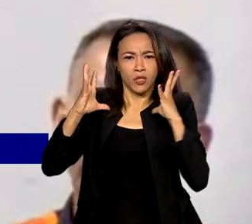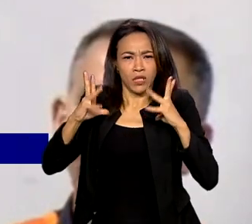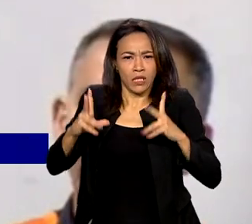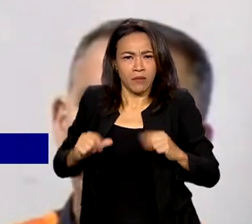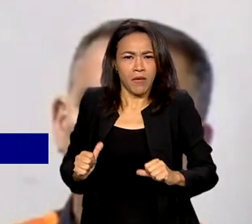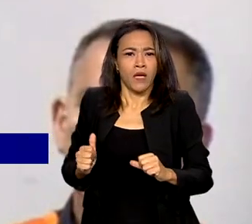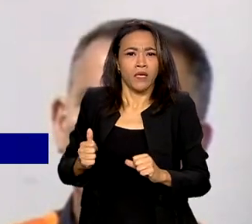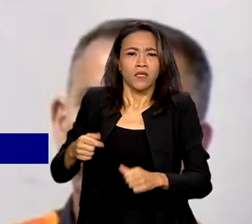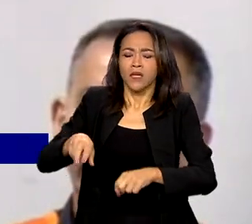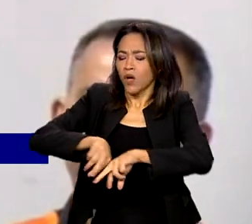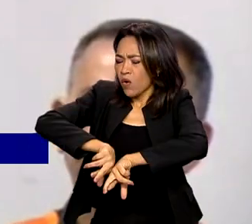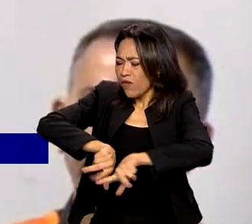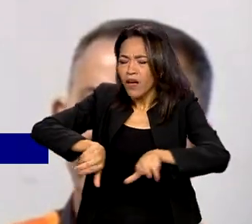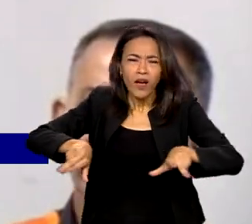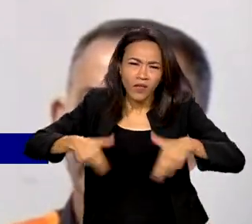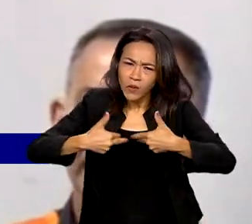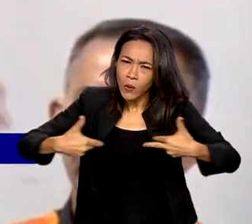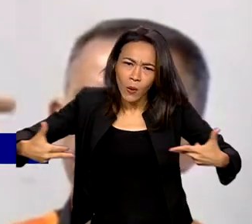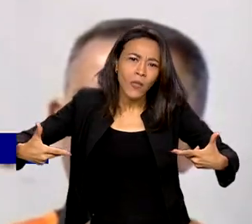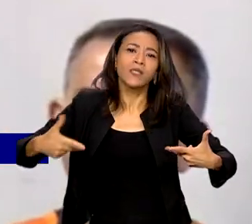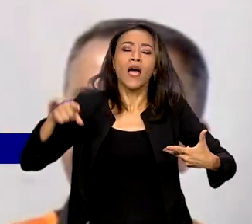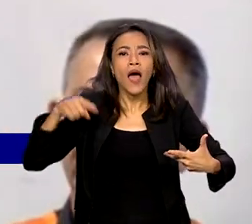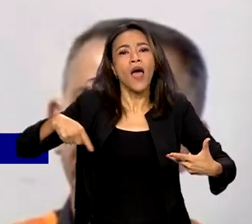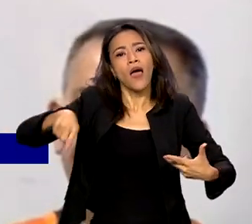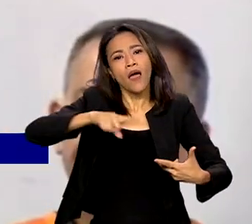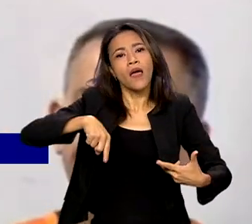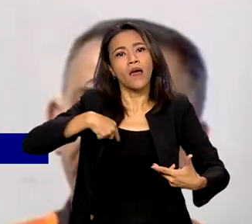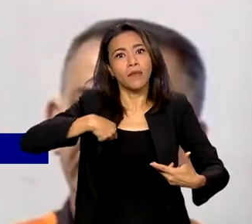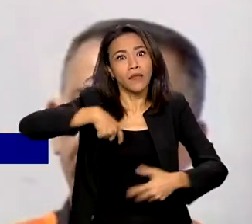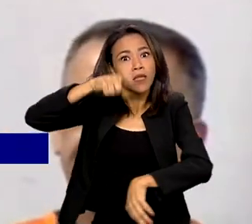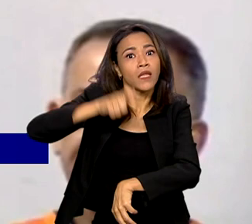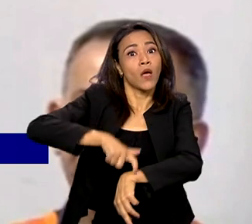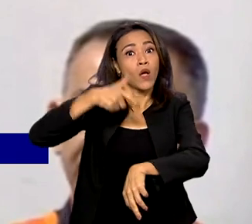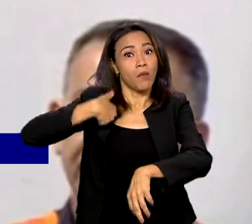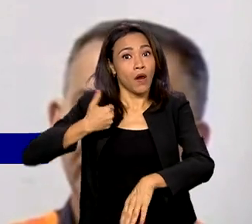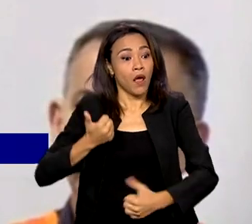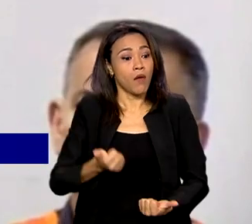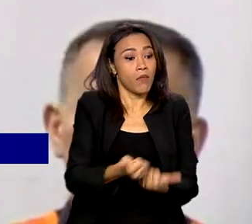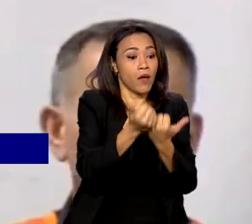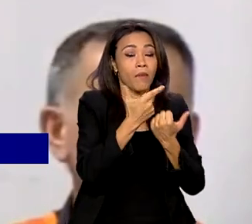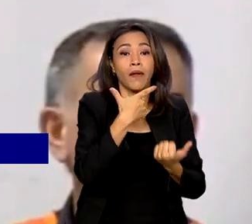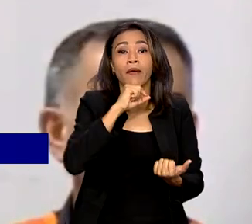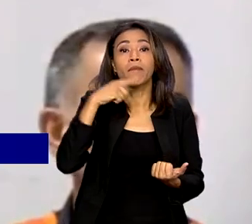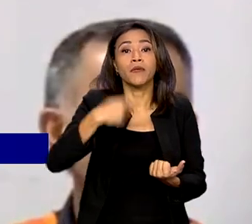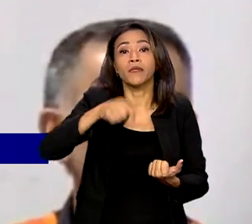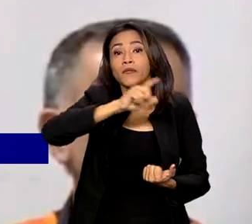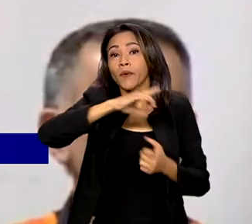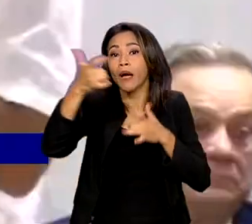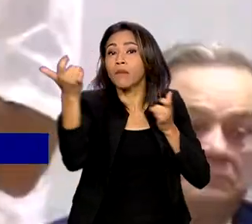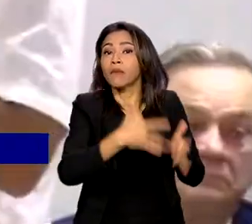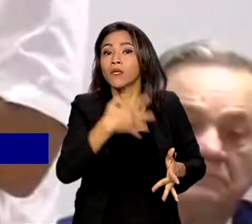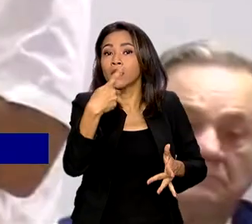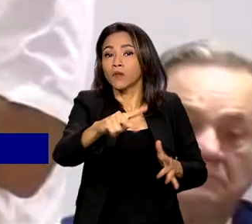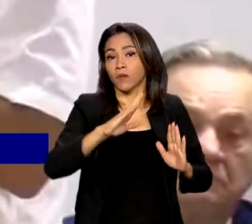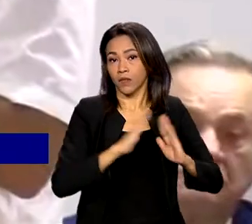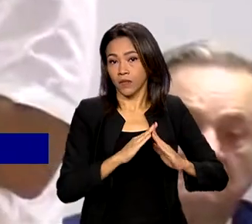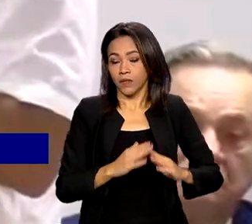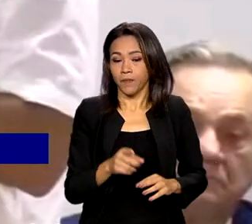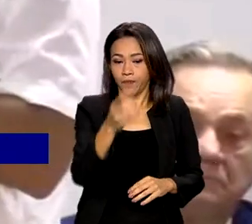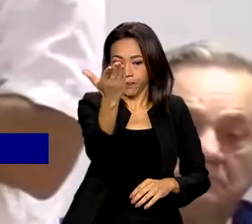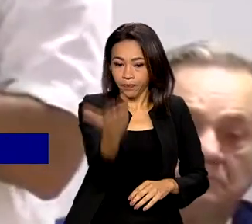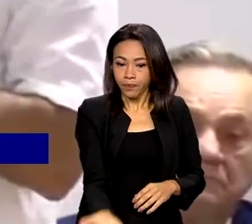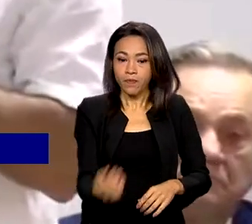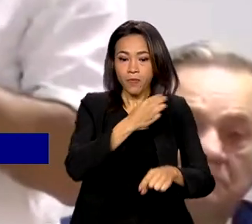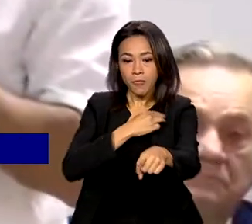cuida de cozinha, enfim, é para aquele primeiro momento para quem teve que sair da sua casa. O ministro dos